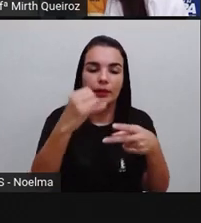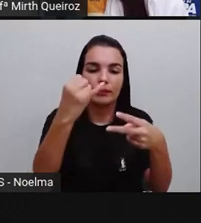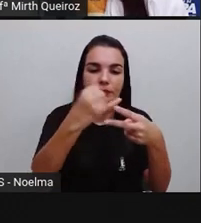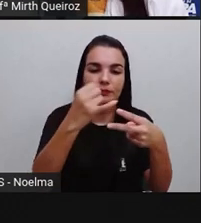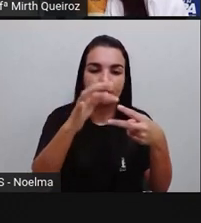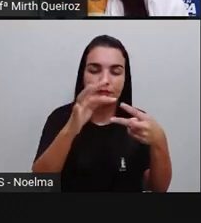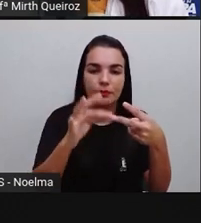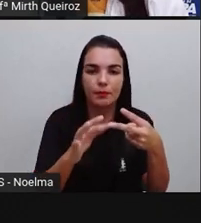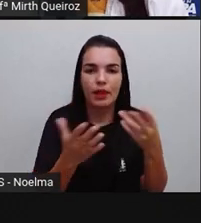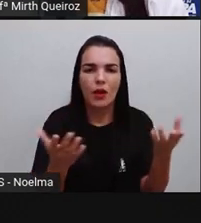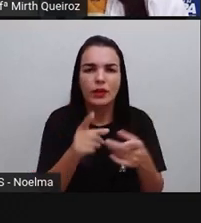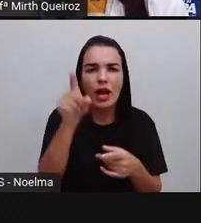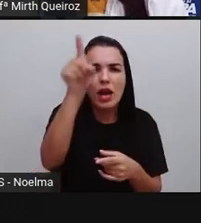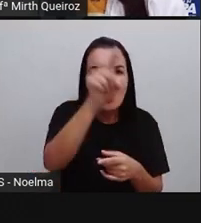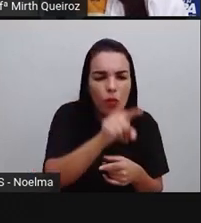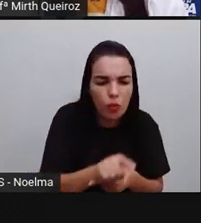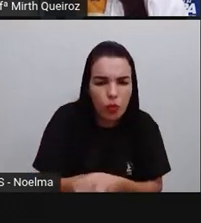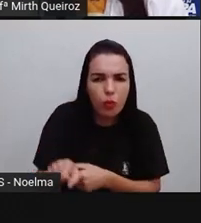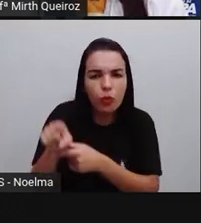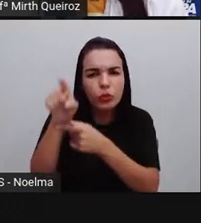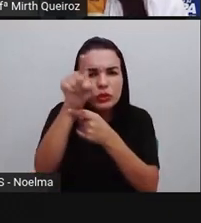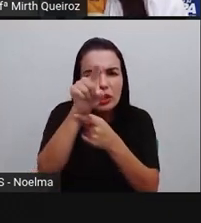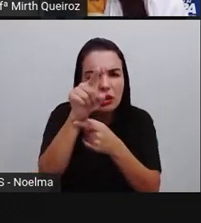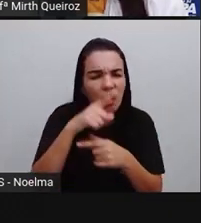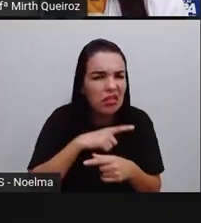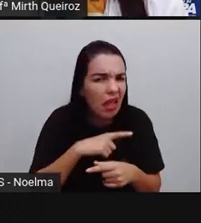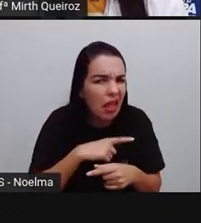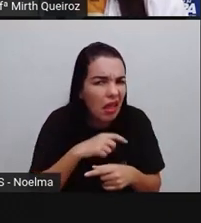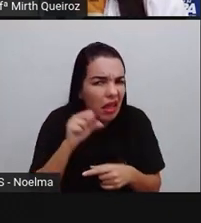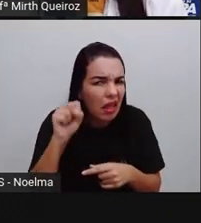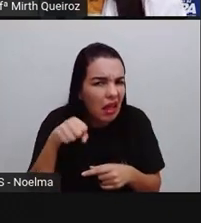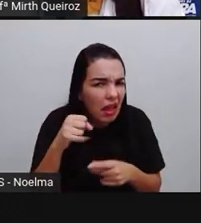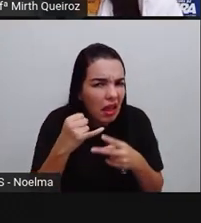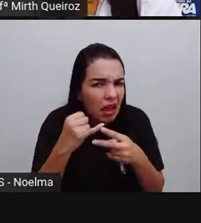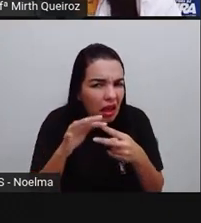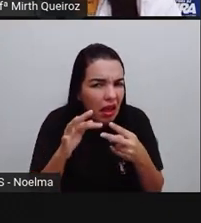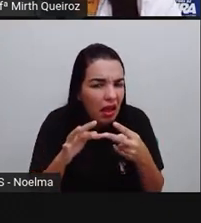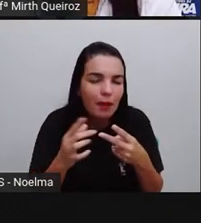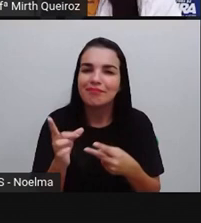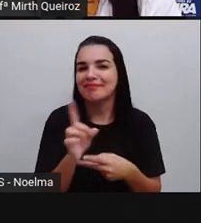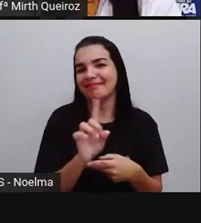polígono? Não é um polígono por quê? Porque apresenta curvas, certo?